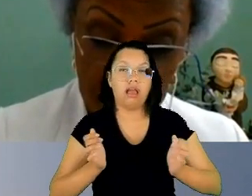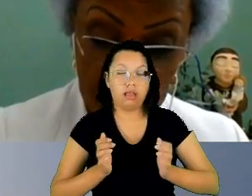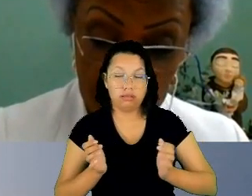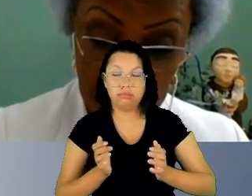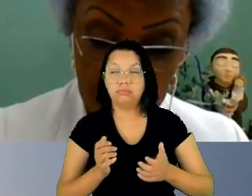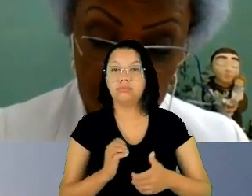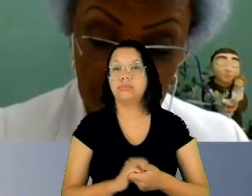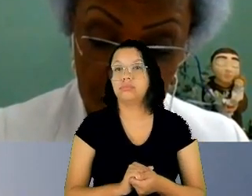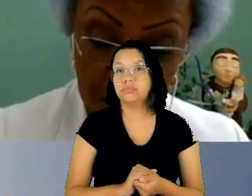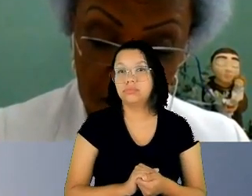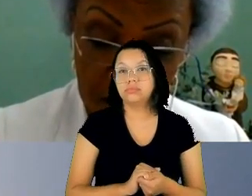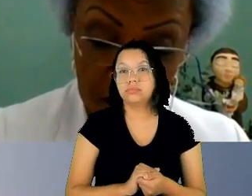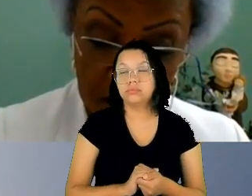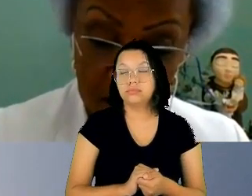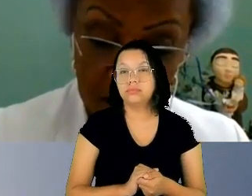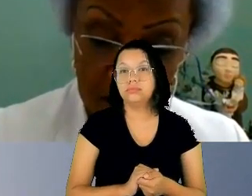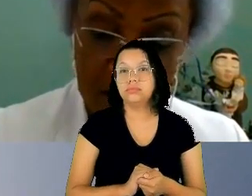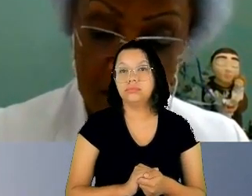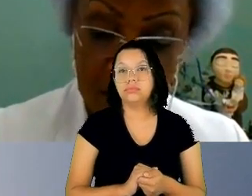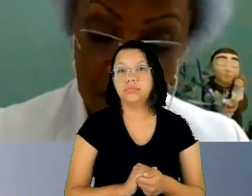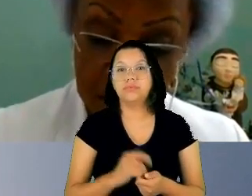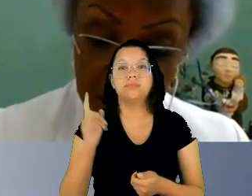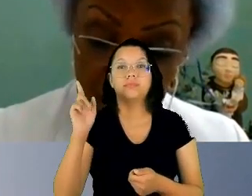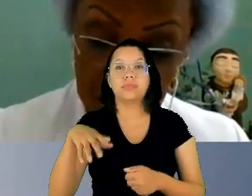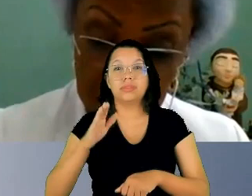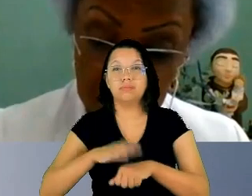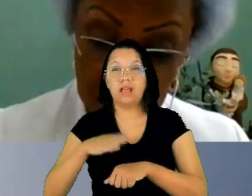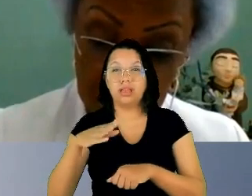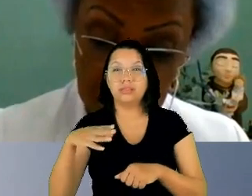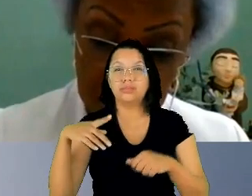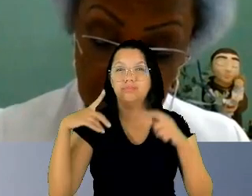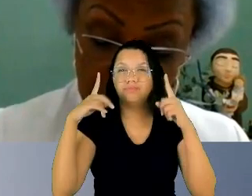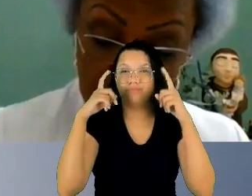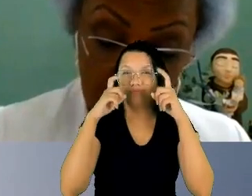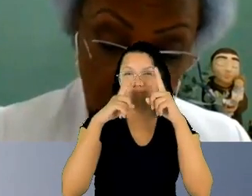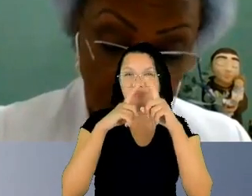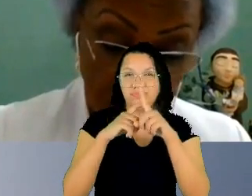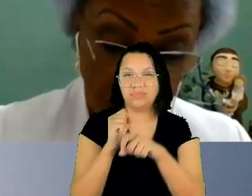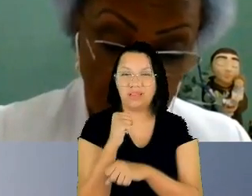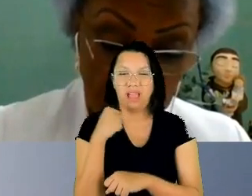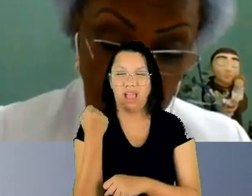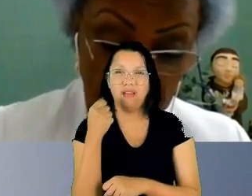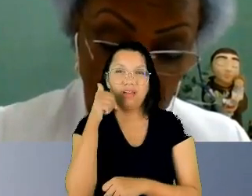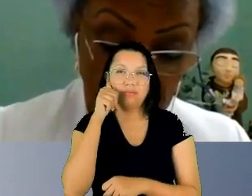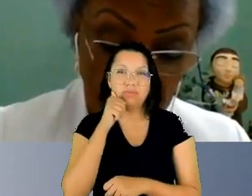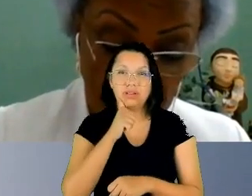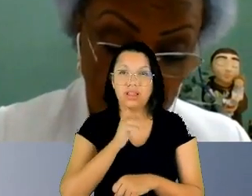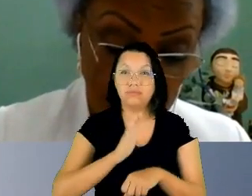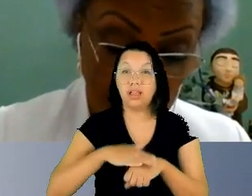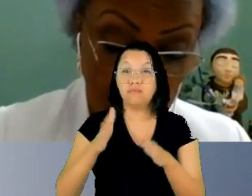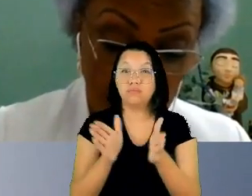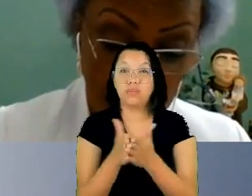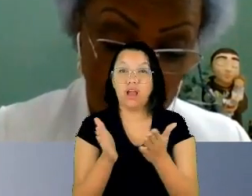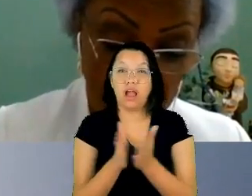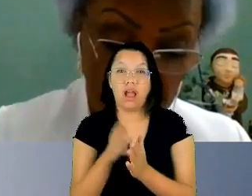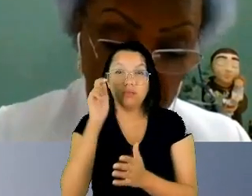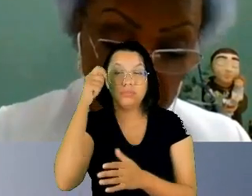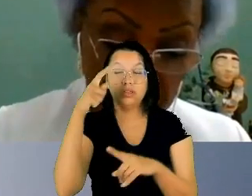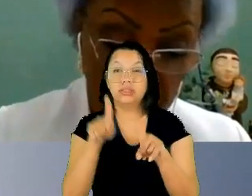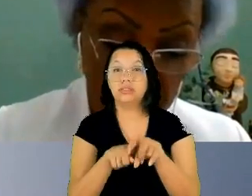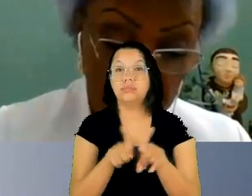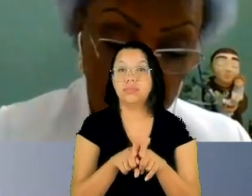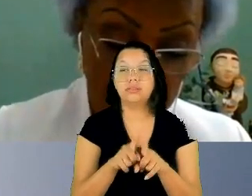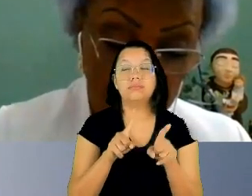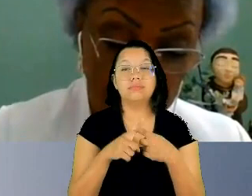ela é mais perversa com as mulheres negras com as mulheres mais pobres mas ela atravessa todos nós ou seja são